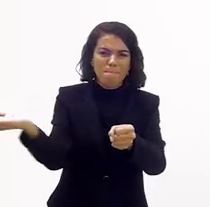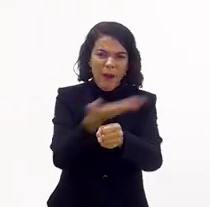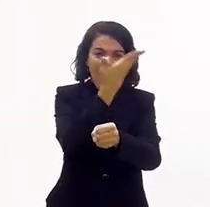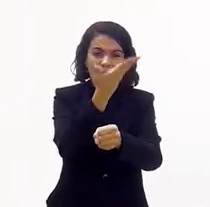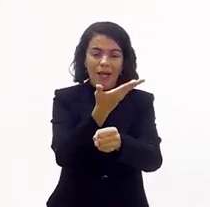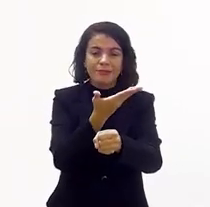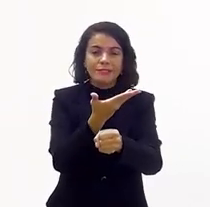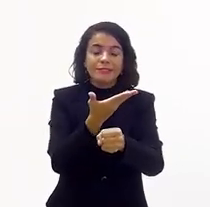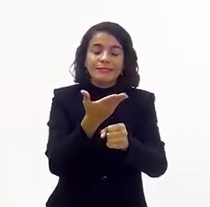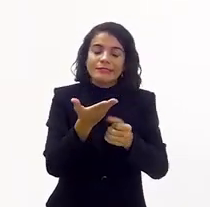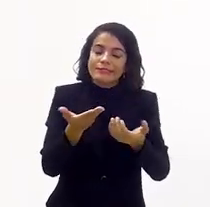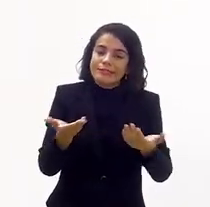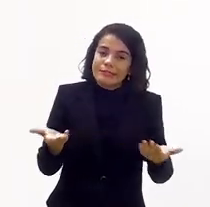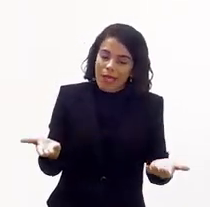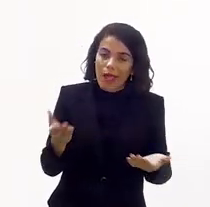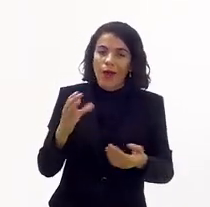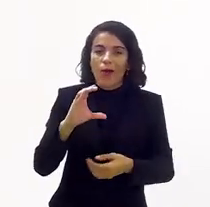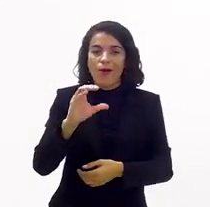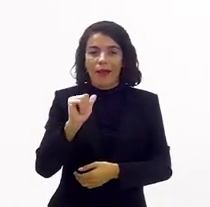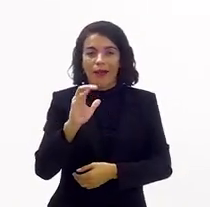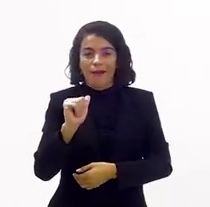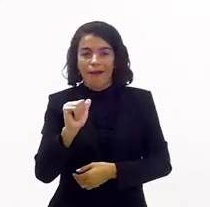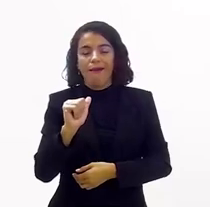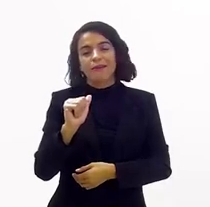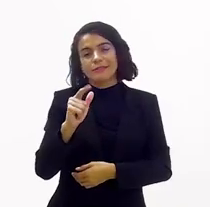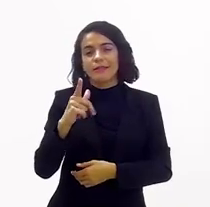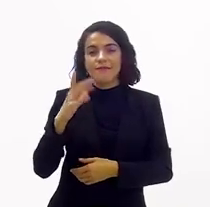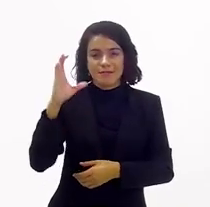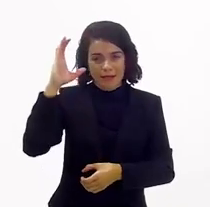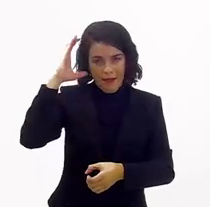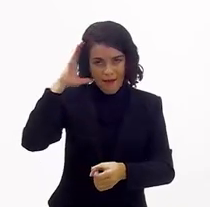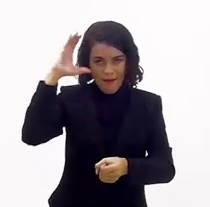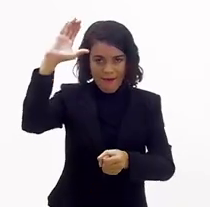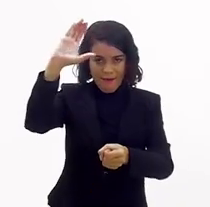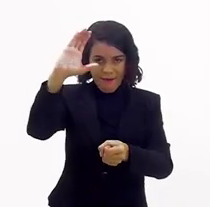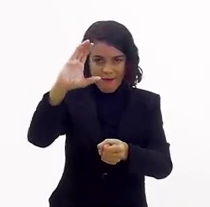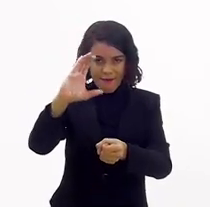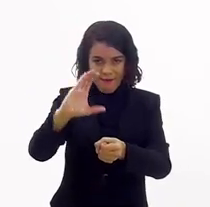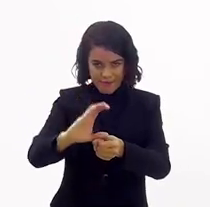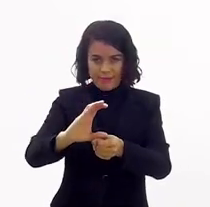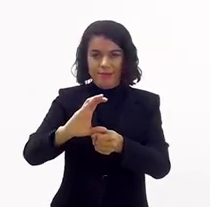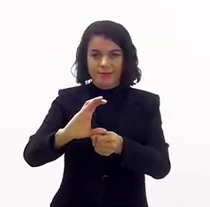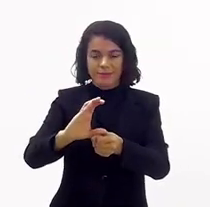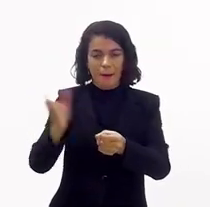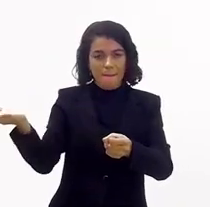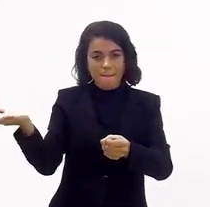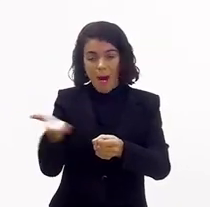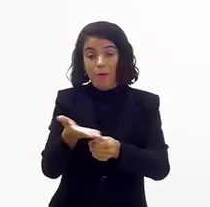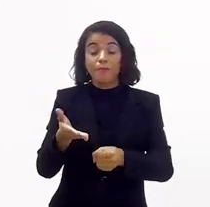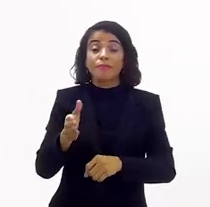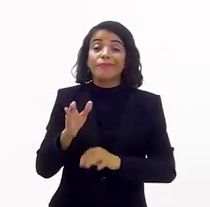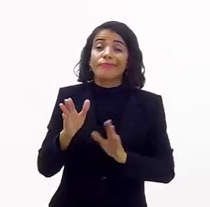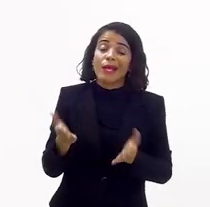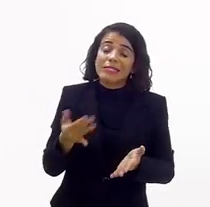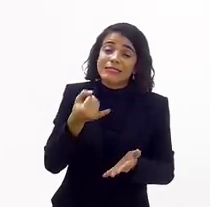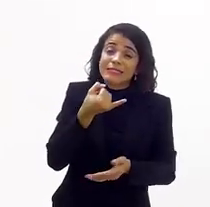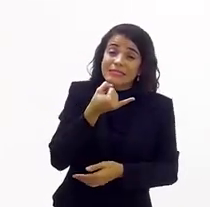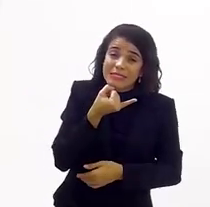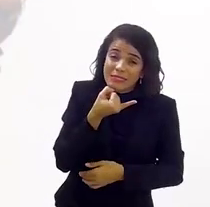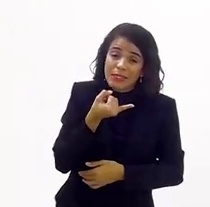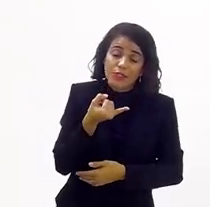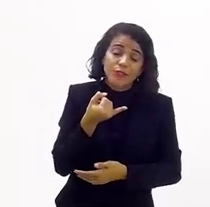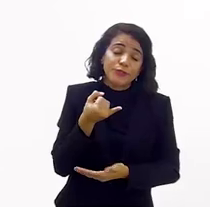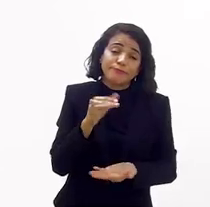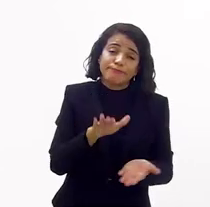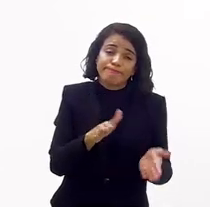decapitado, né? Então, o Cacá iria fazer, a cabeça, e seria feito e tal. Mas,